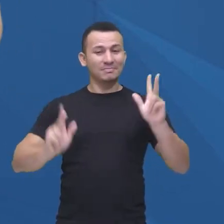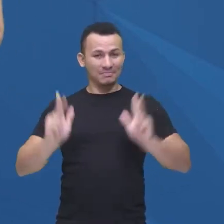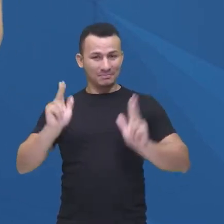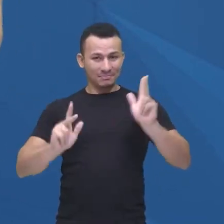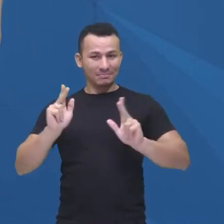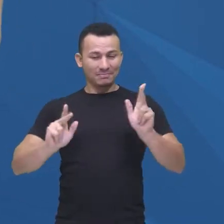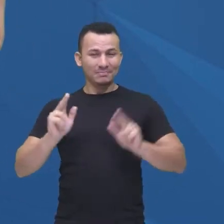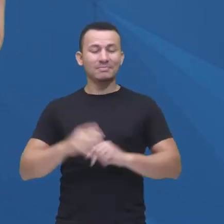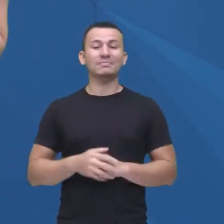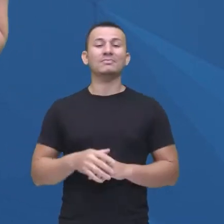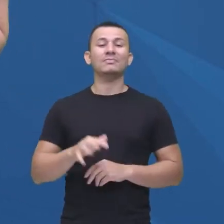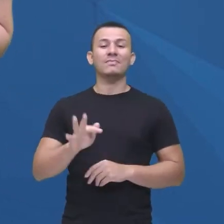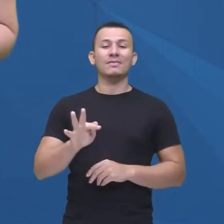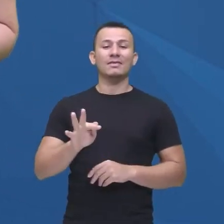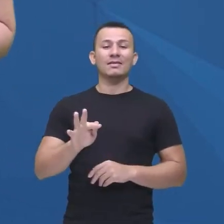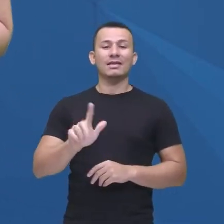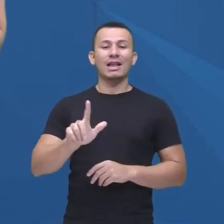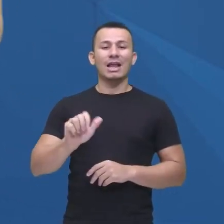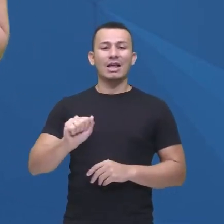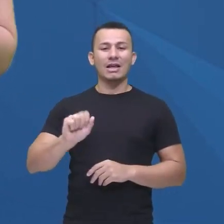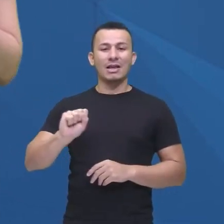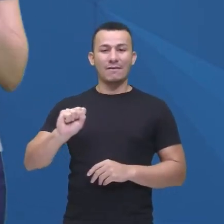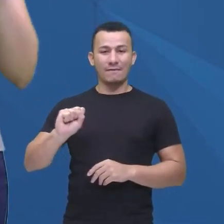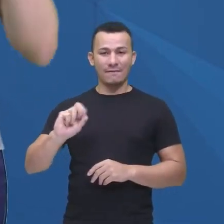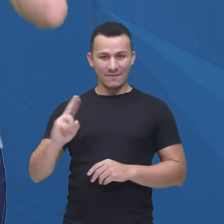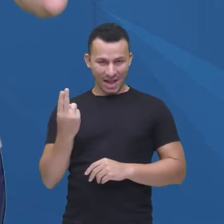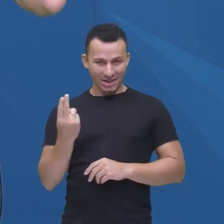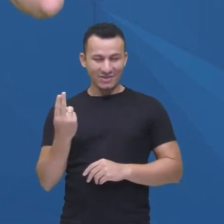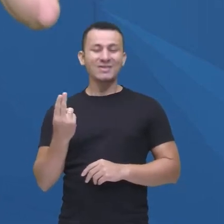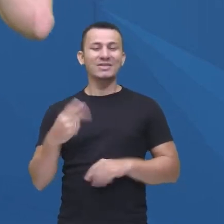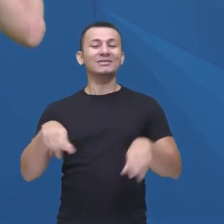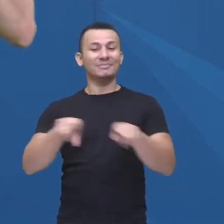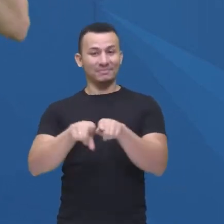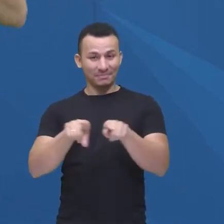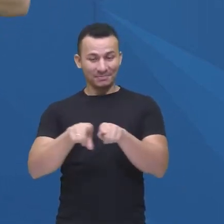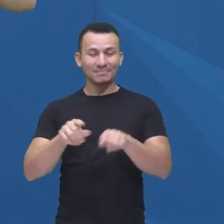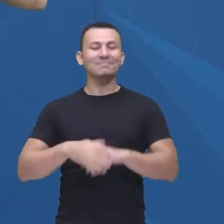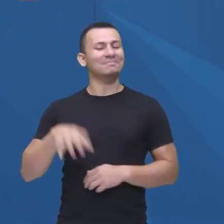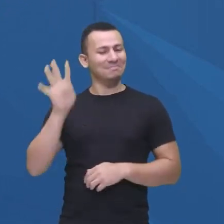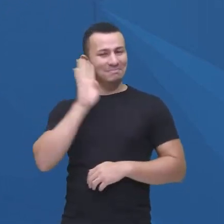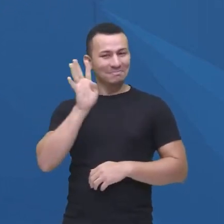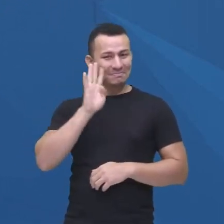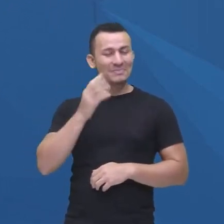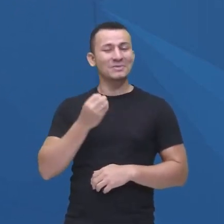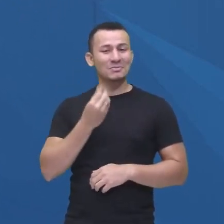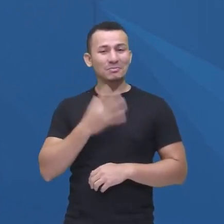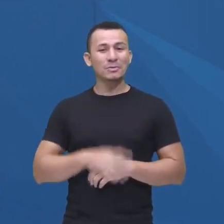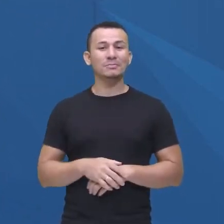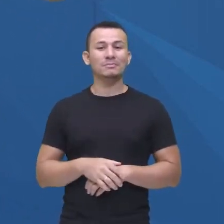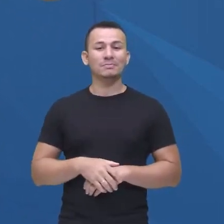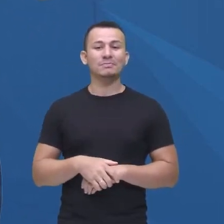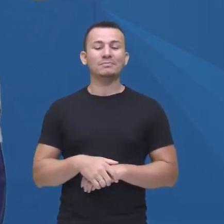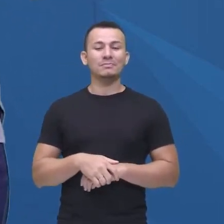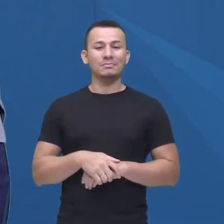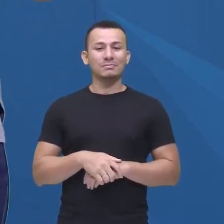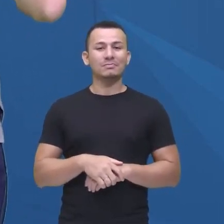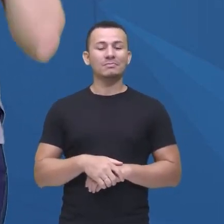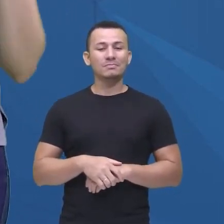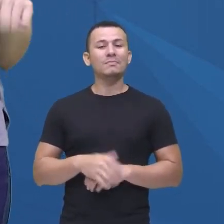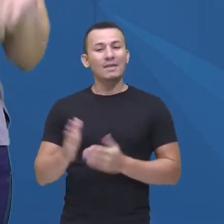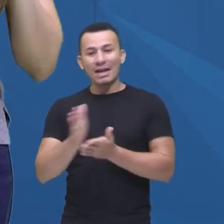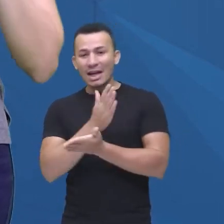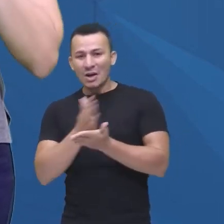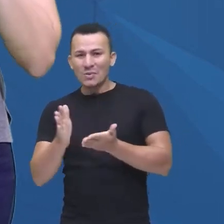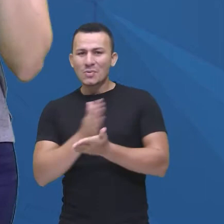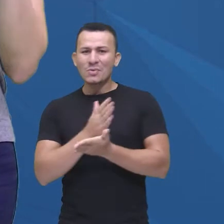participando Flash e Naruto, olha só que legal, né? Então vamos lá, né? Criminal Minds, tem gente aí,